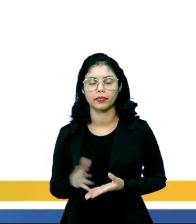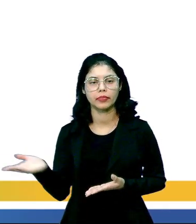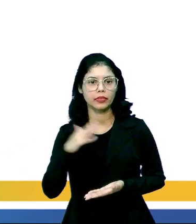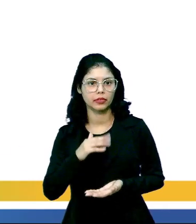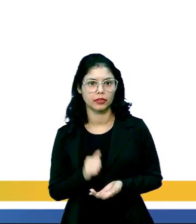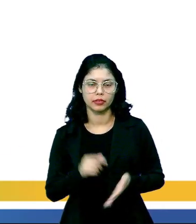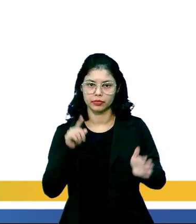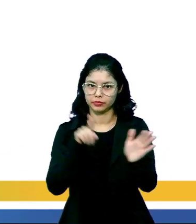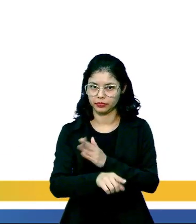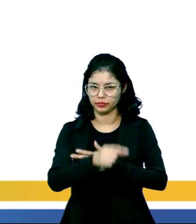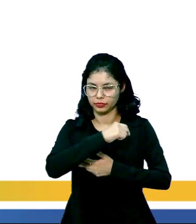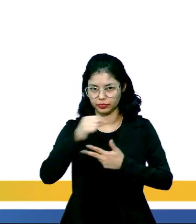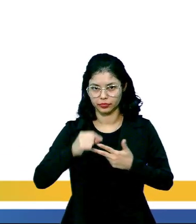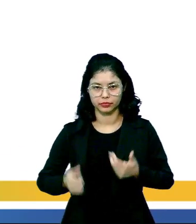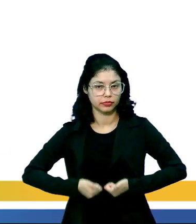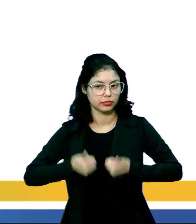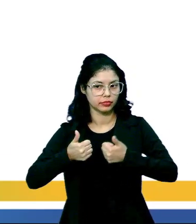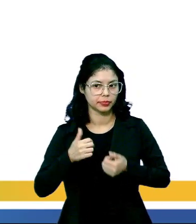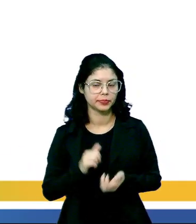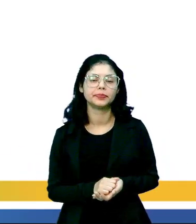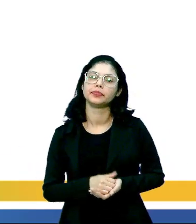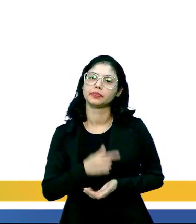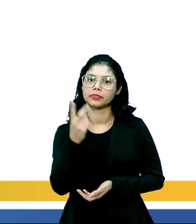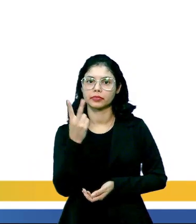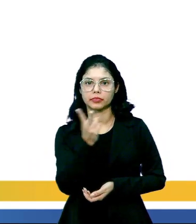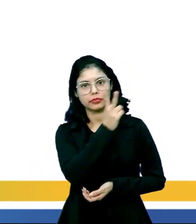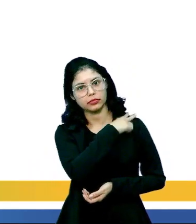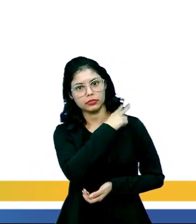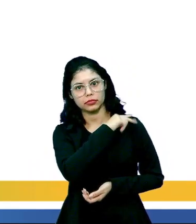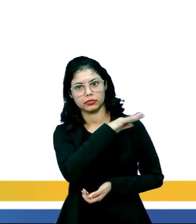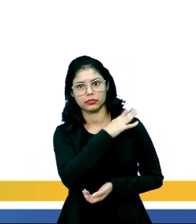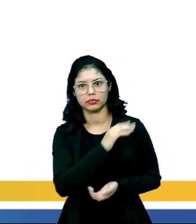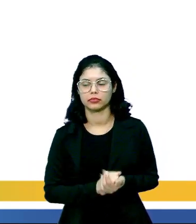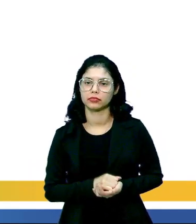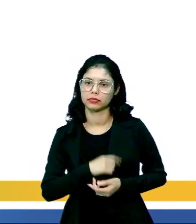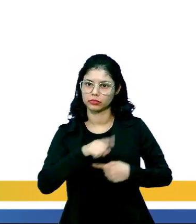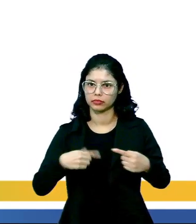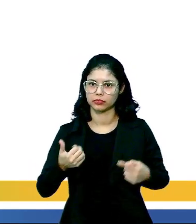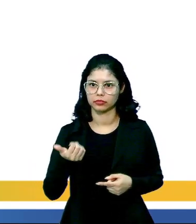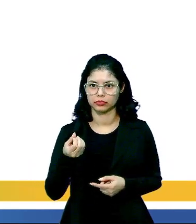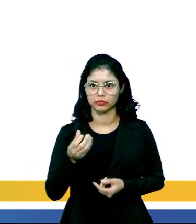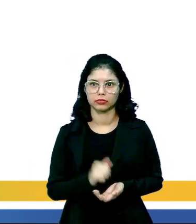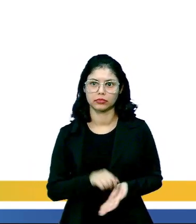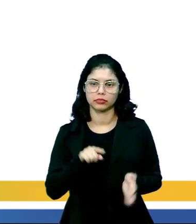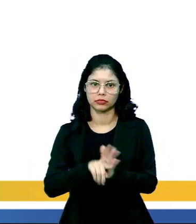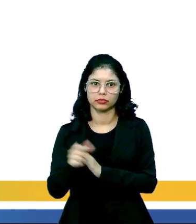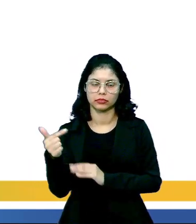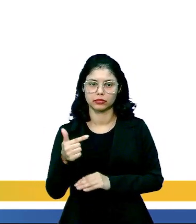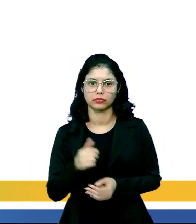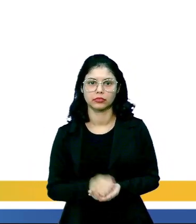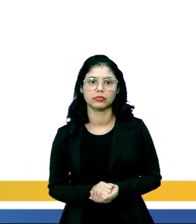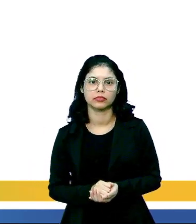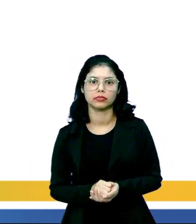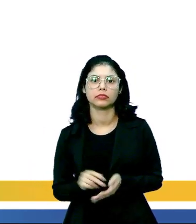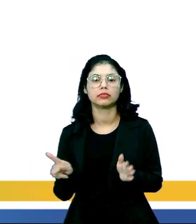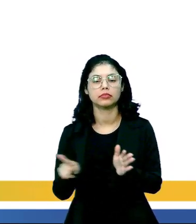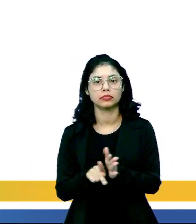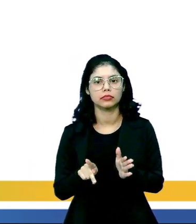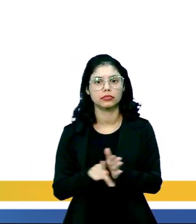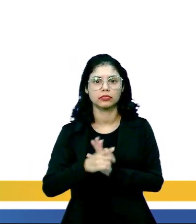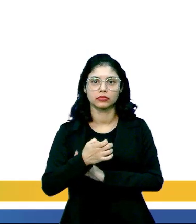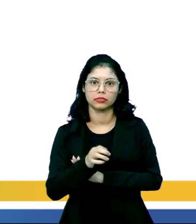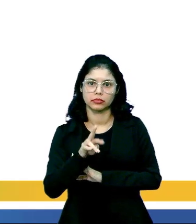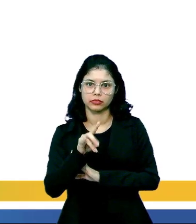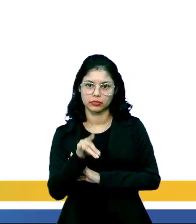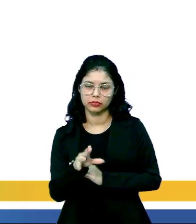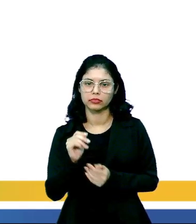lá. Isso é uma questão da prova Enem, lá do segundo ano do ensino médio, página 16, questão 2. A posição